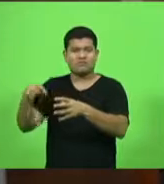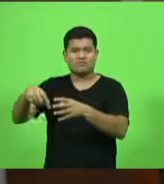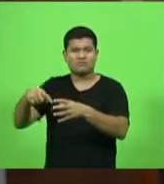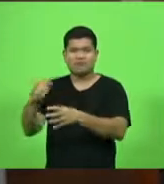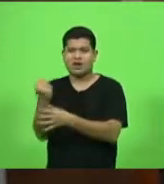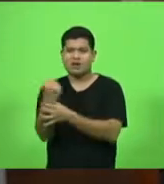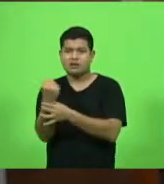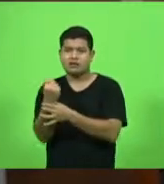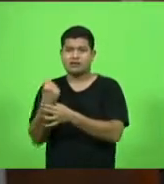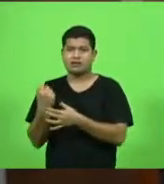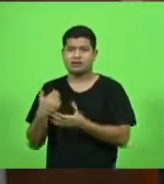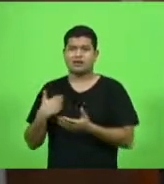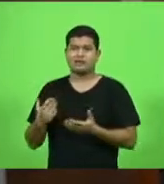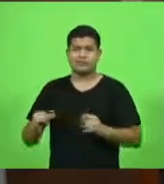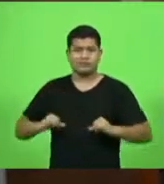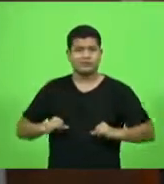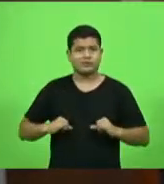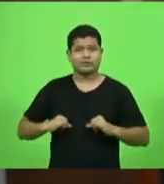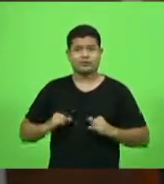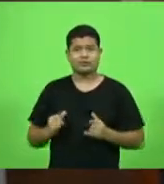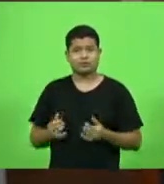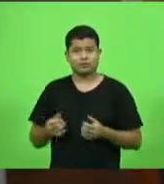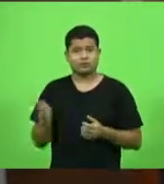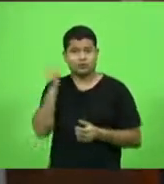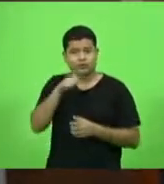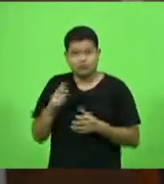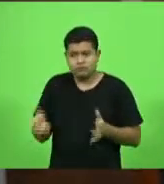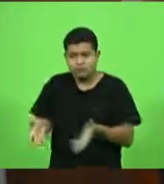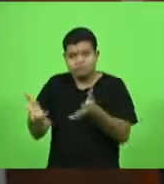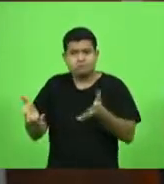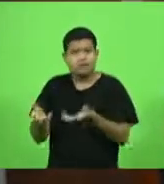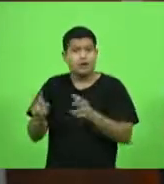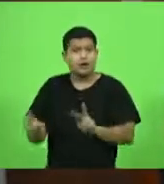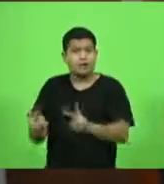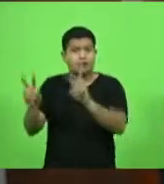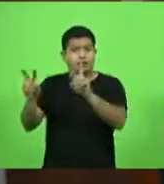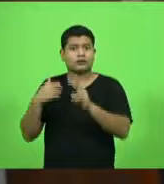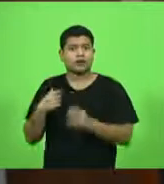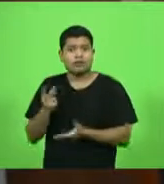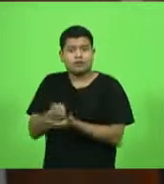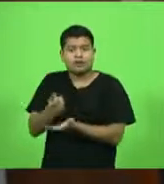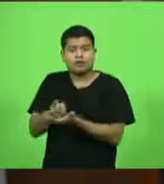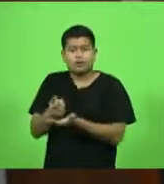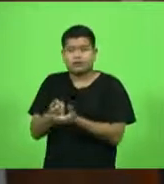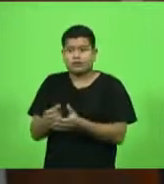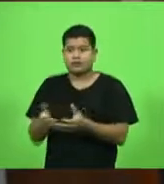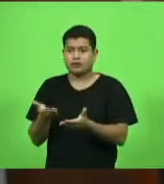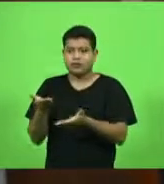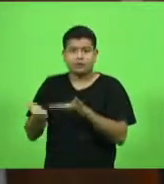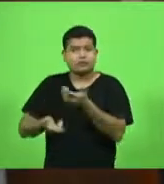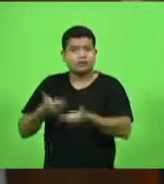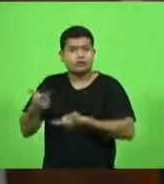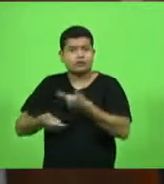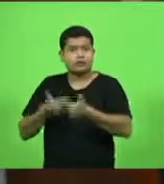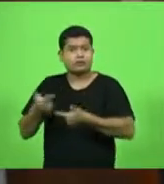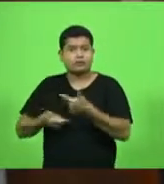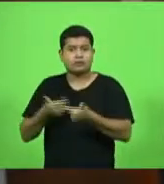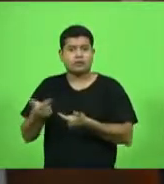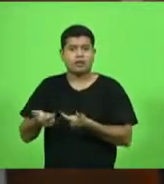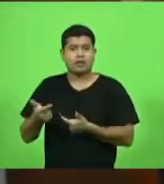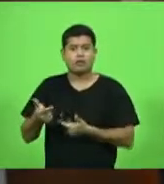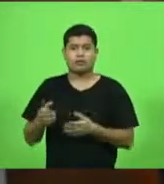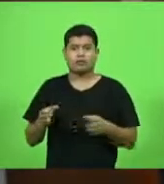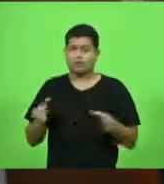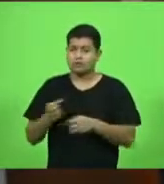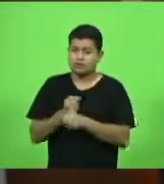possa ser valorizada e incentivada a manter os grandes serviços que vem prestando durante os